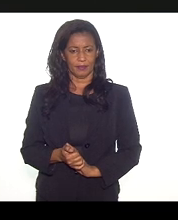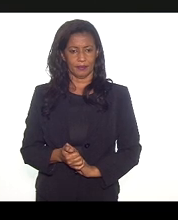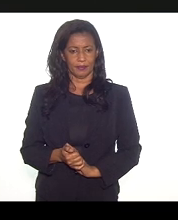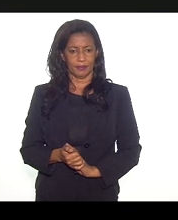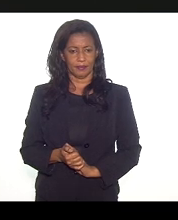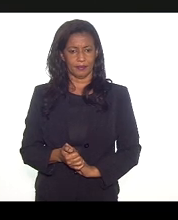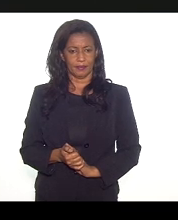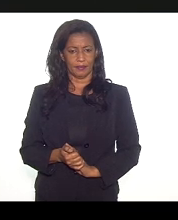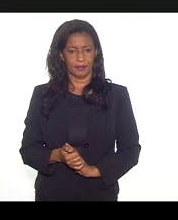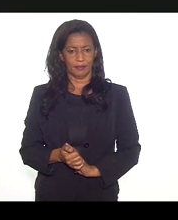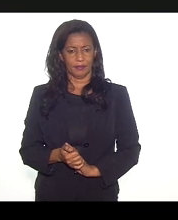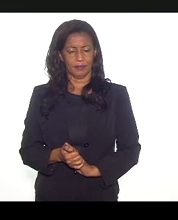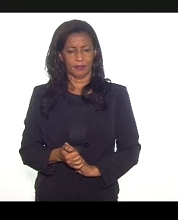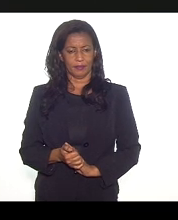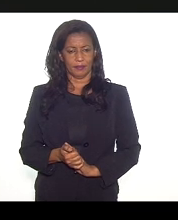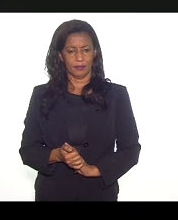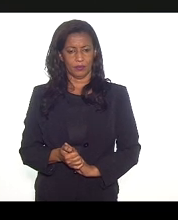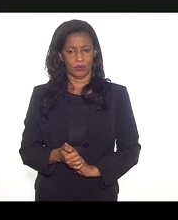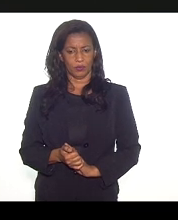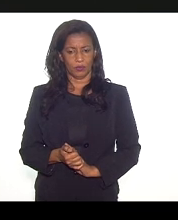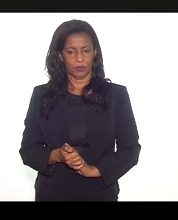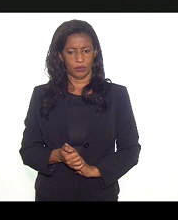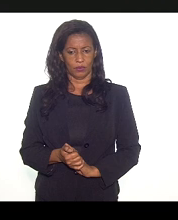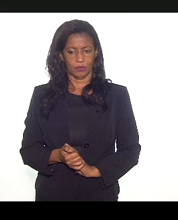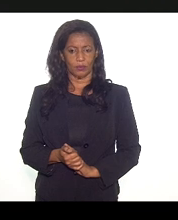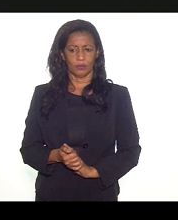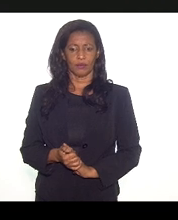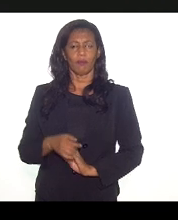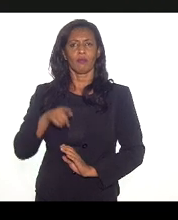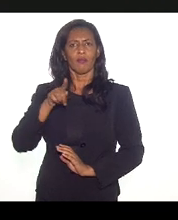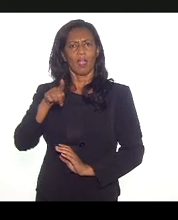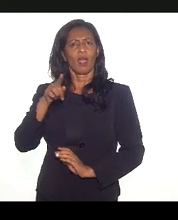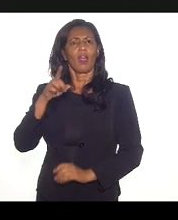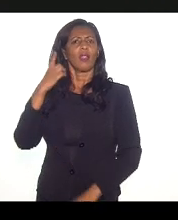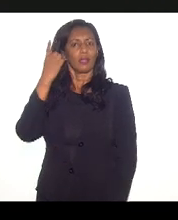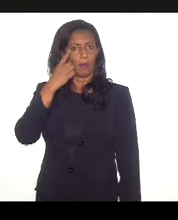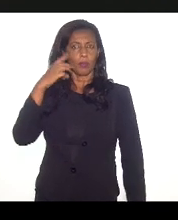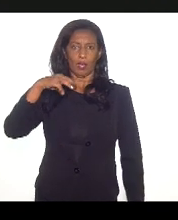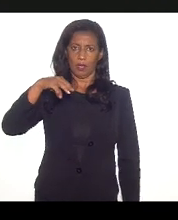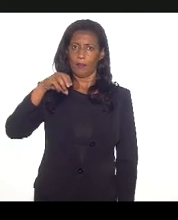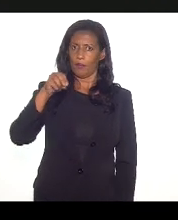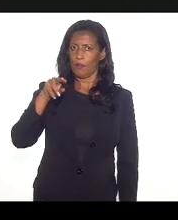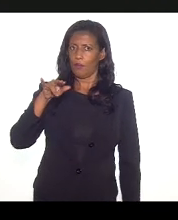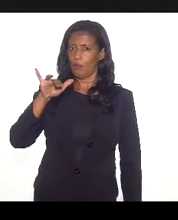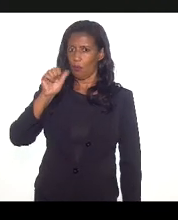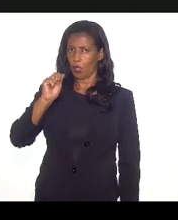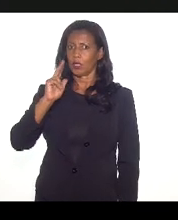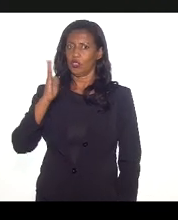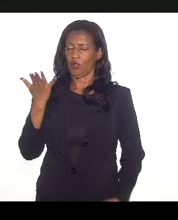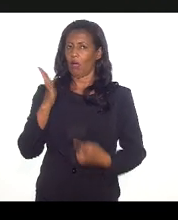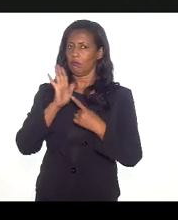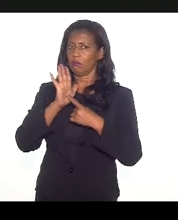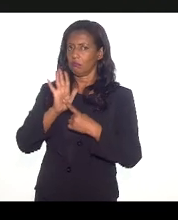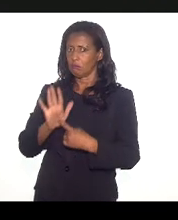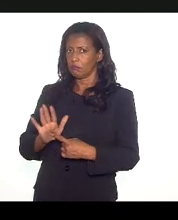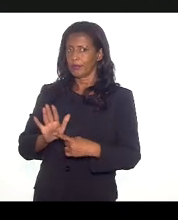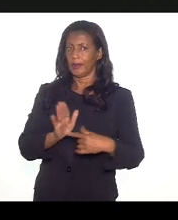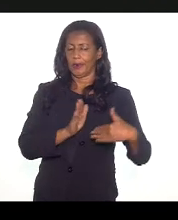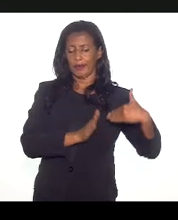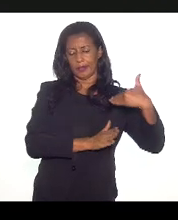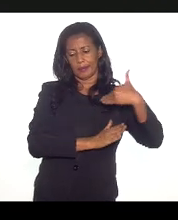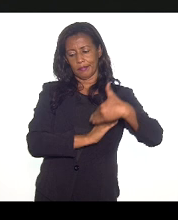Bom, esse dado, a deputada Mônica já tinha até citado, nessa trajetória, gente tem